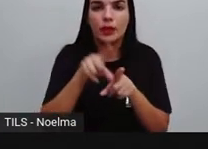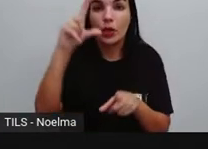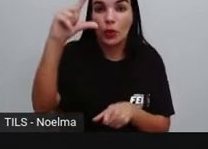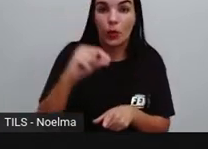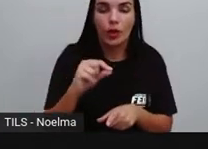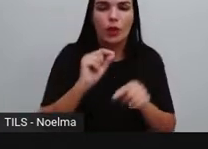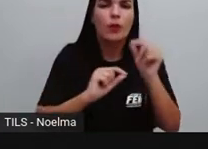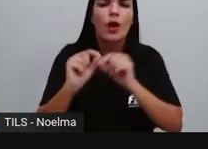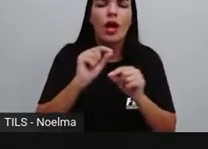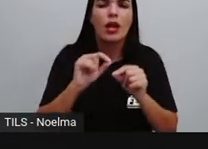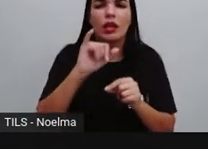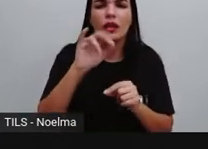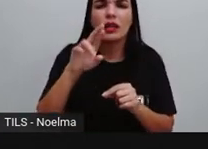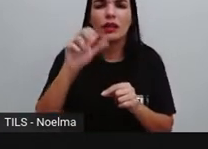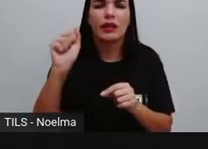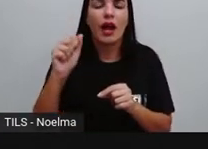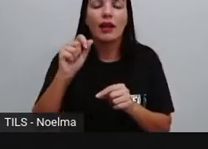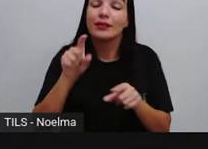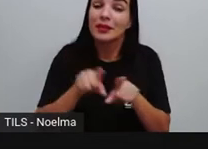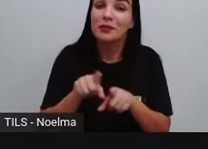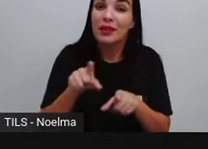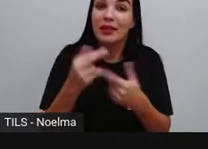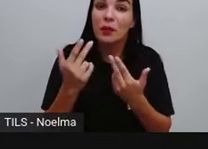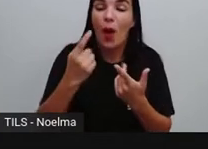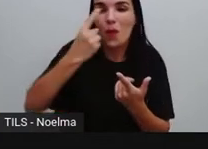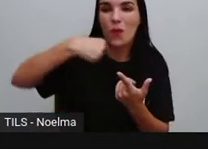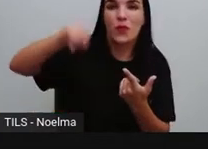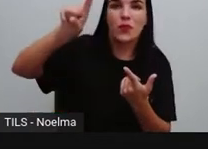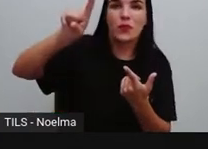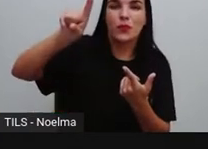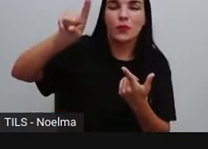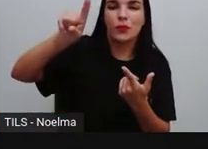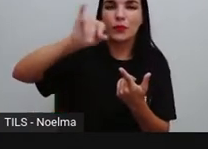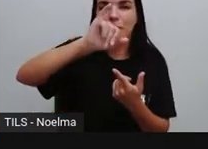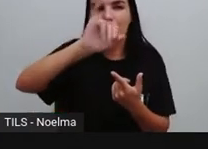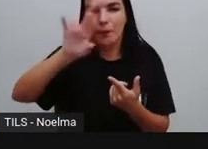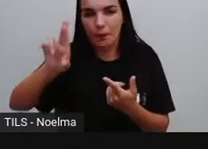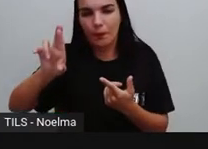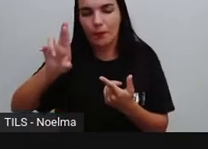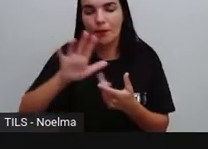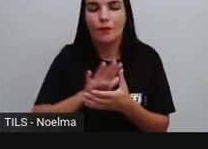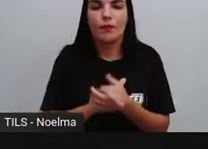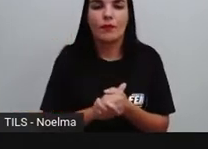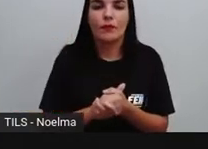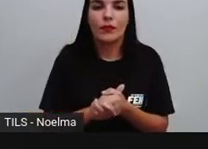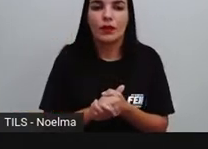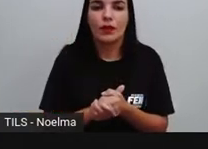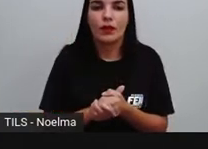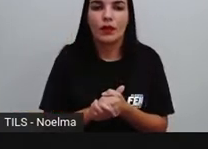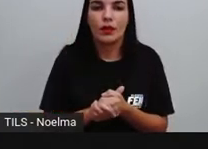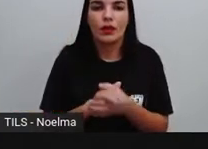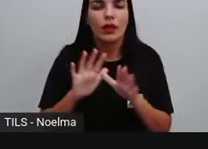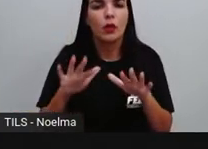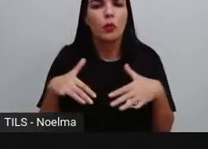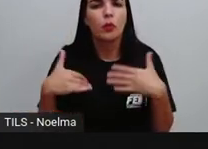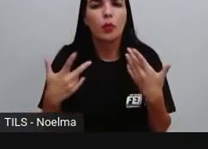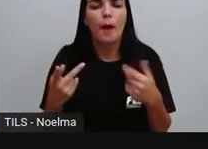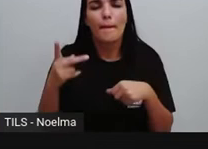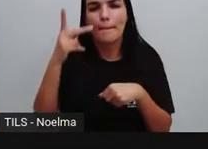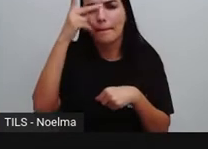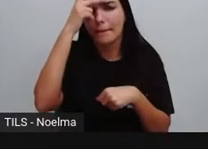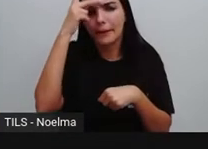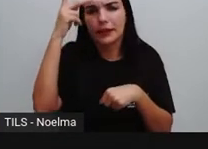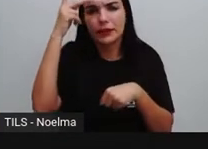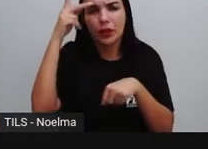ação ir, né? E diminuir já está aí no infinitivo, certo? Qual é a pessoa do